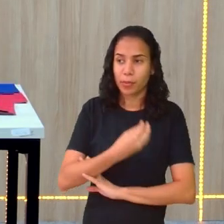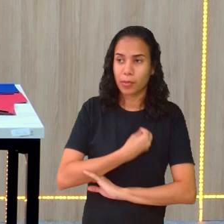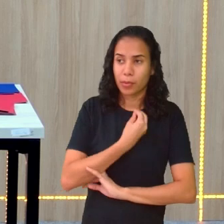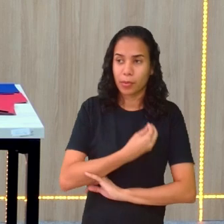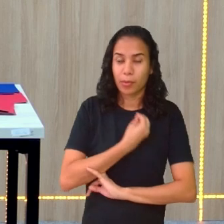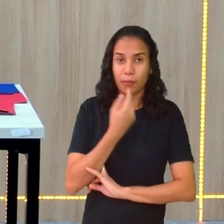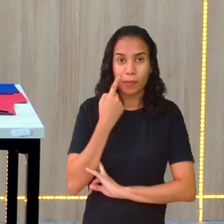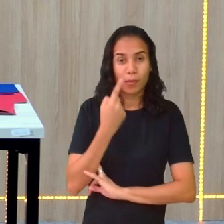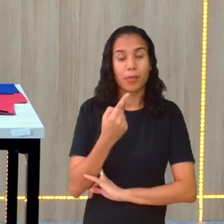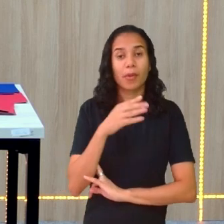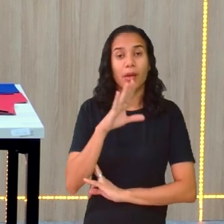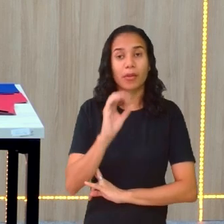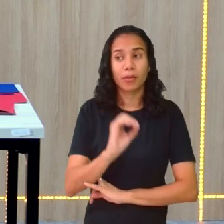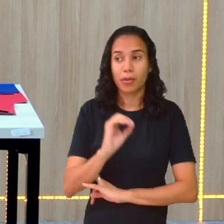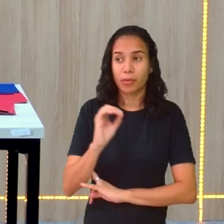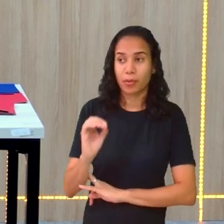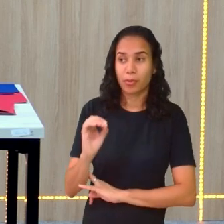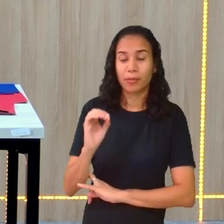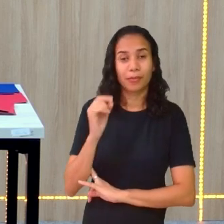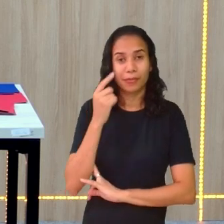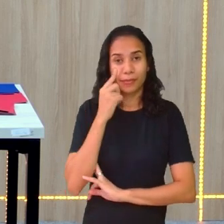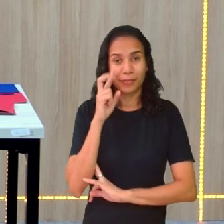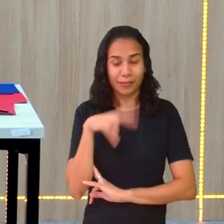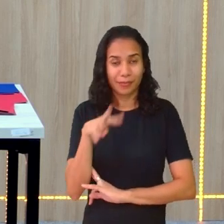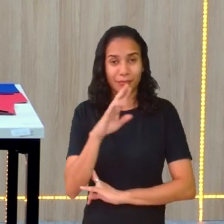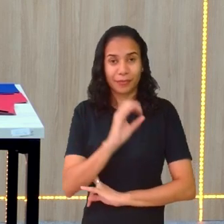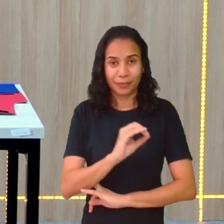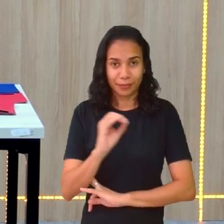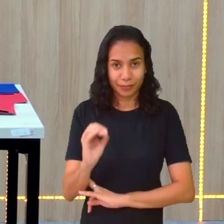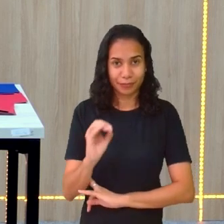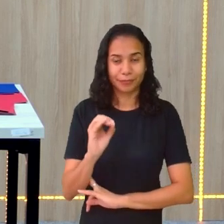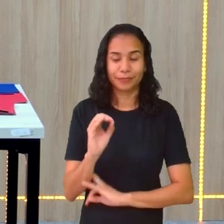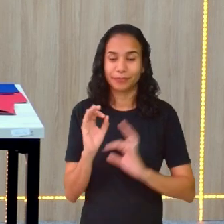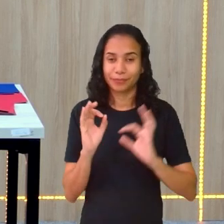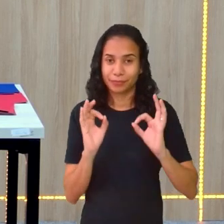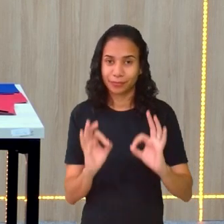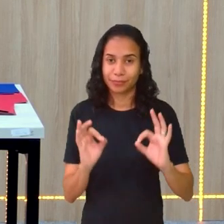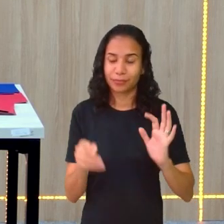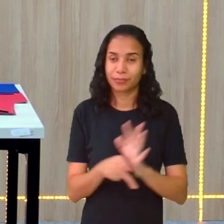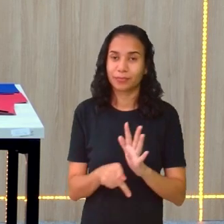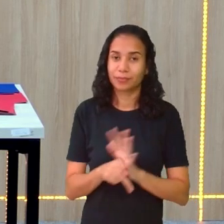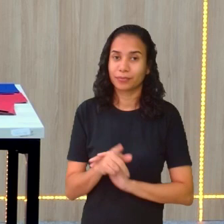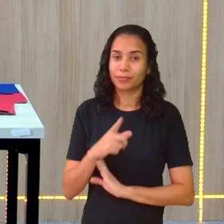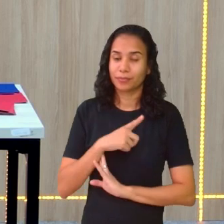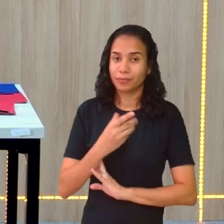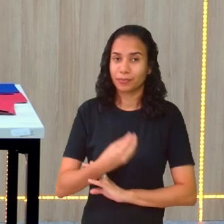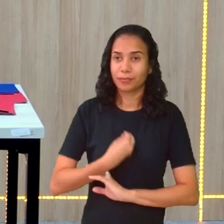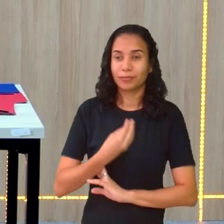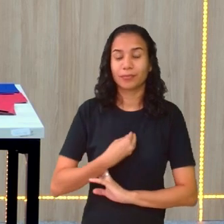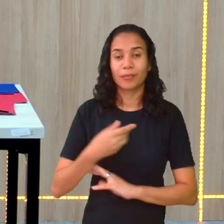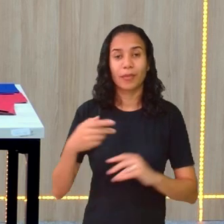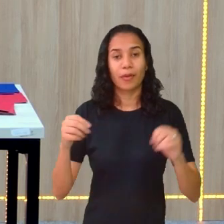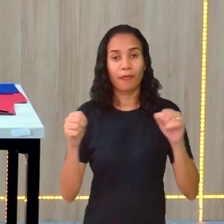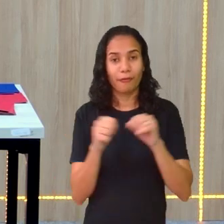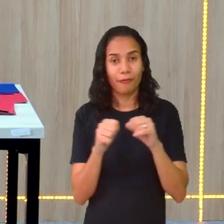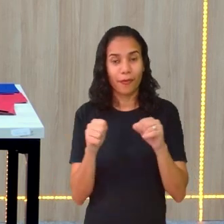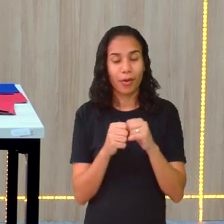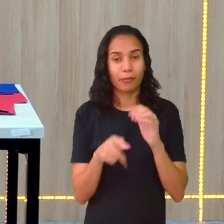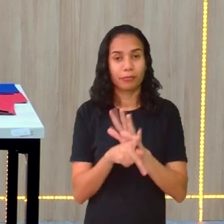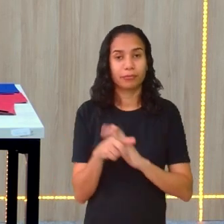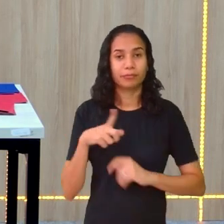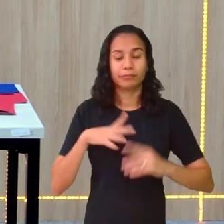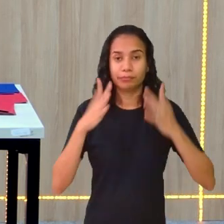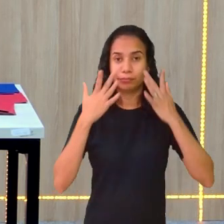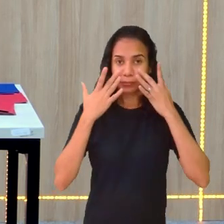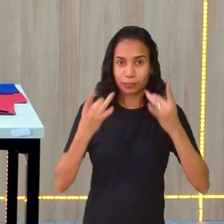o par de zero, né? O par de zero, tá? Quando eu vou fazer isso, preste